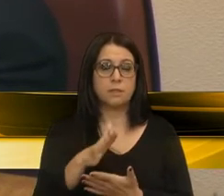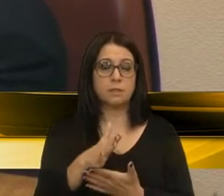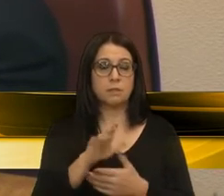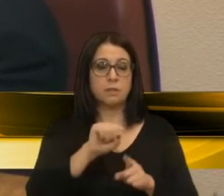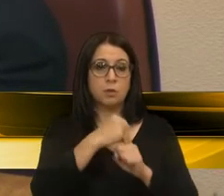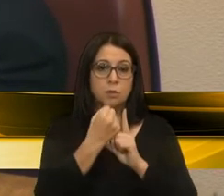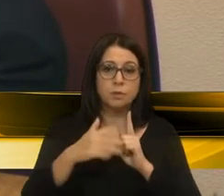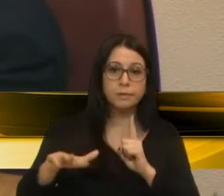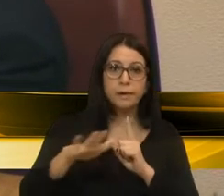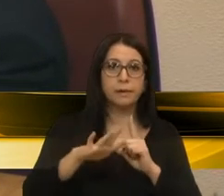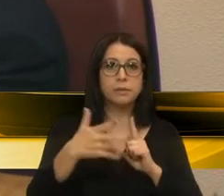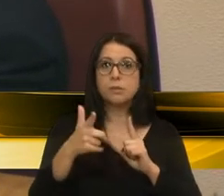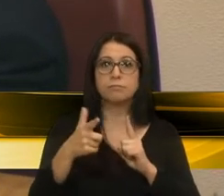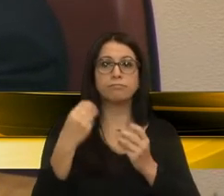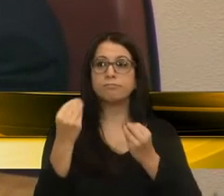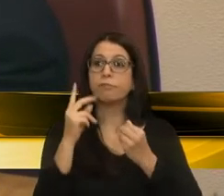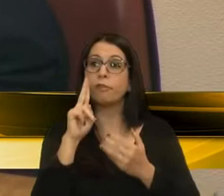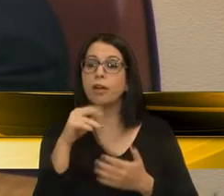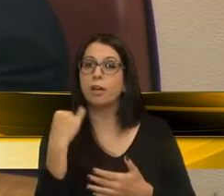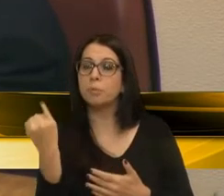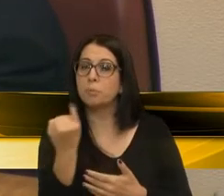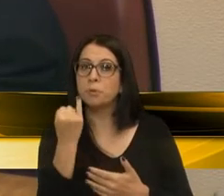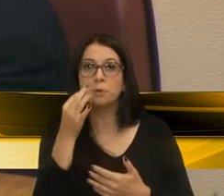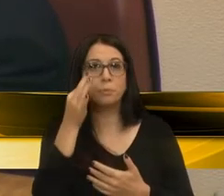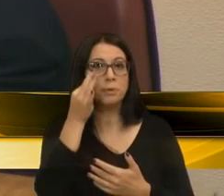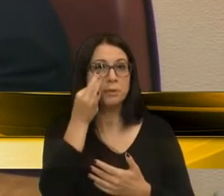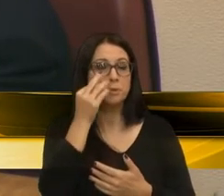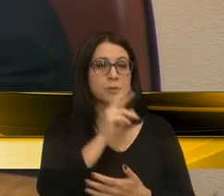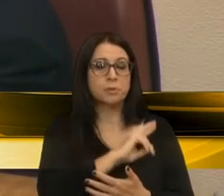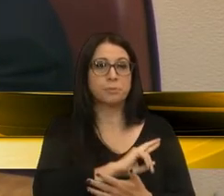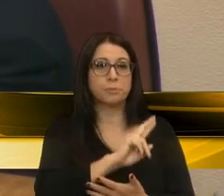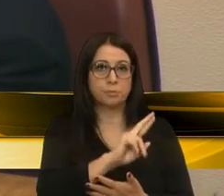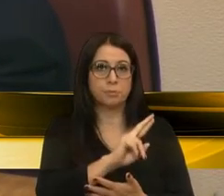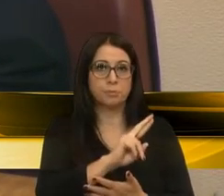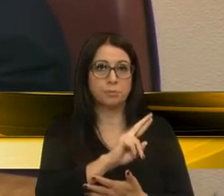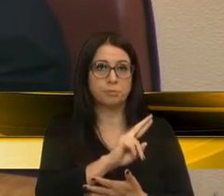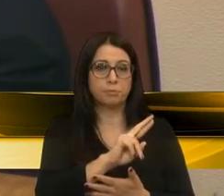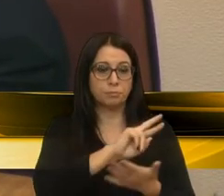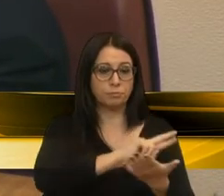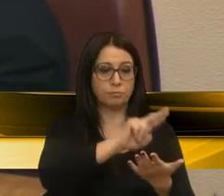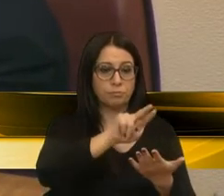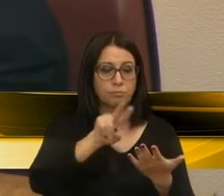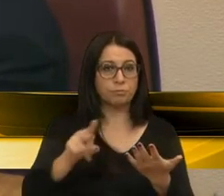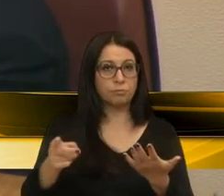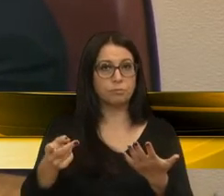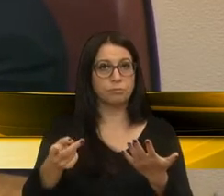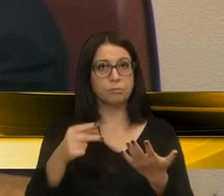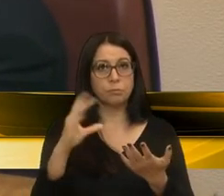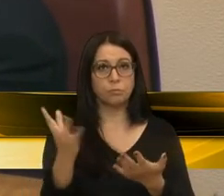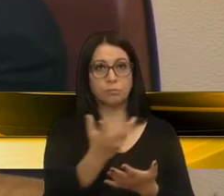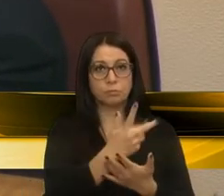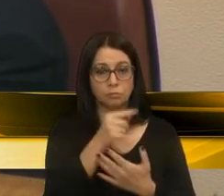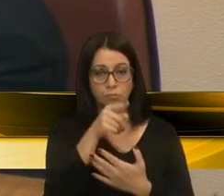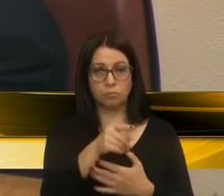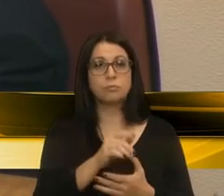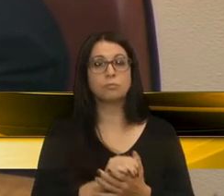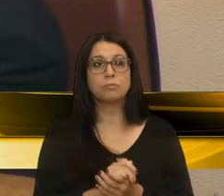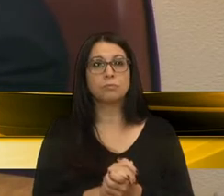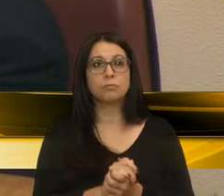não tem a noção da importância da presença dos representantes na diversidade como um todo. E Vossa Excelência,